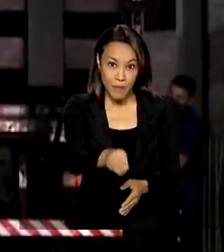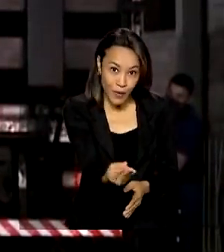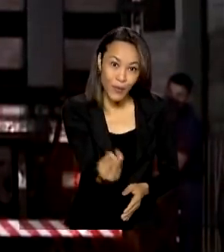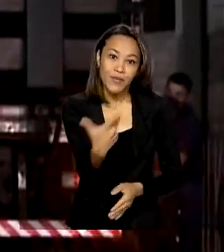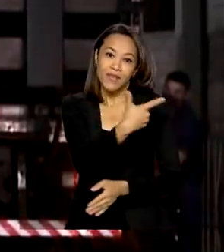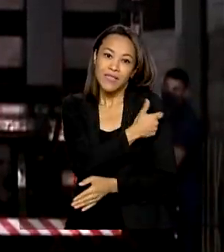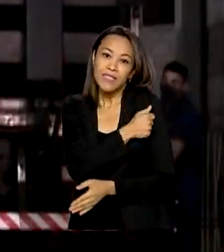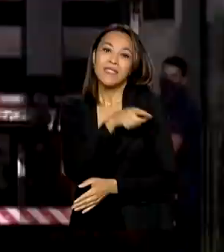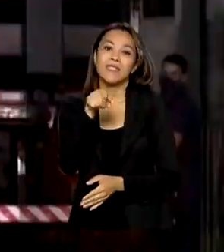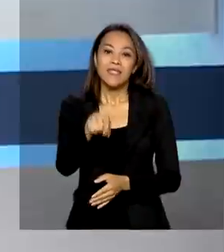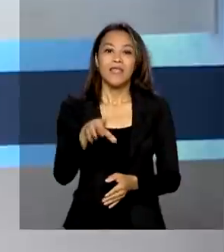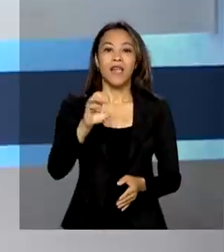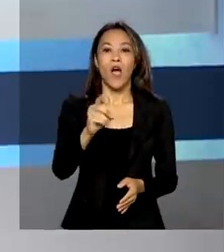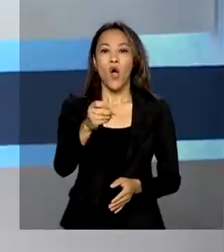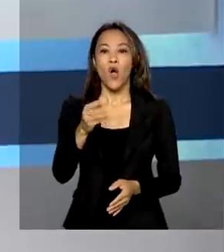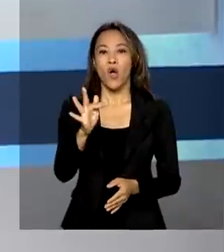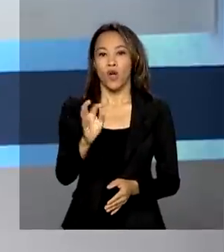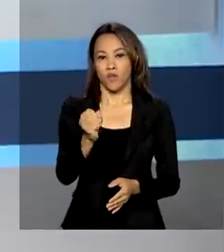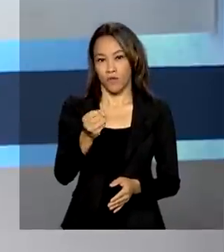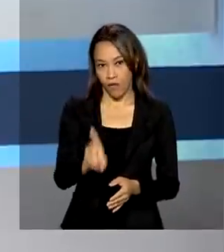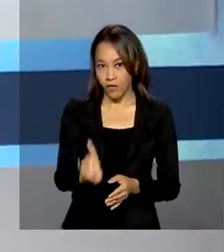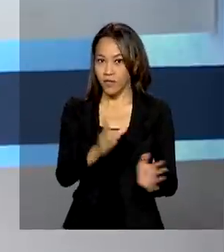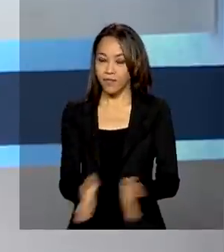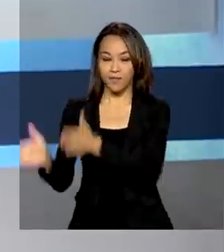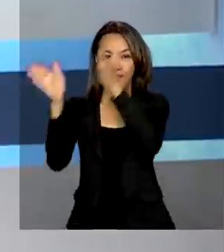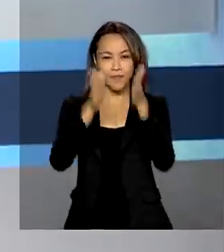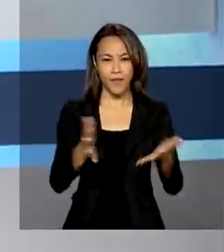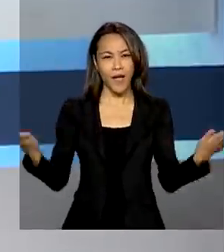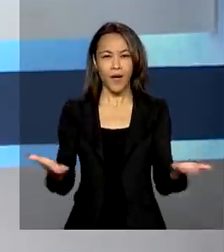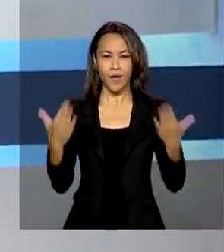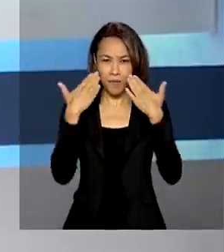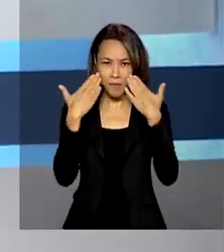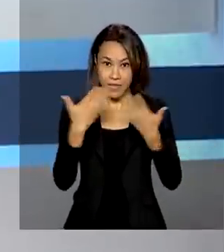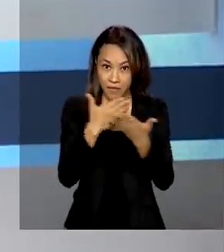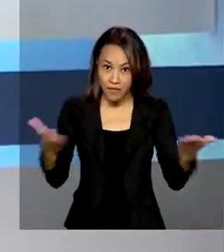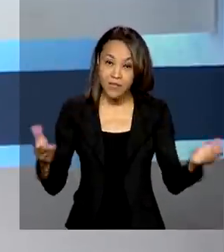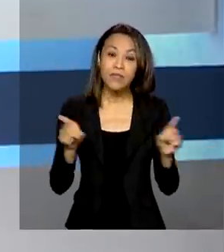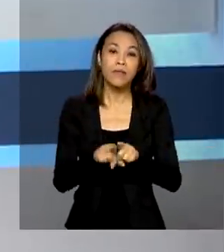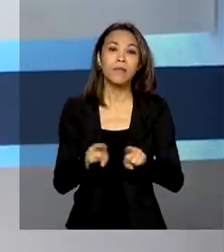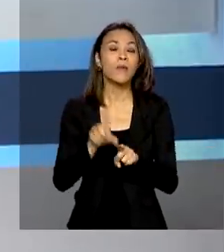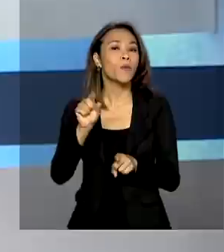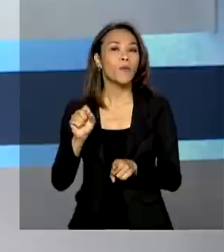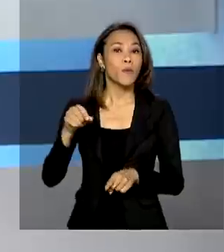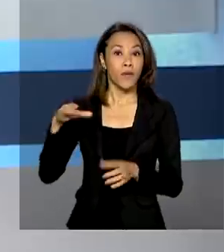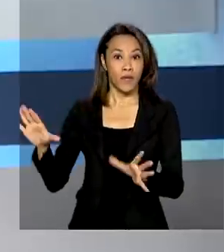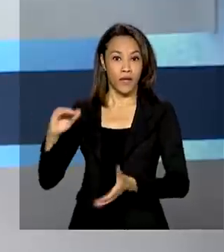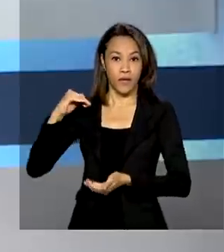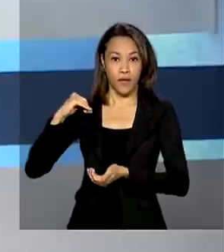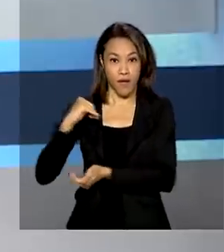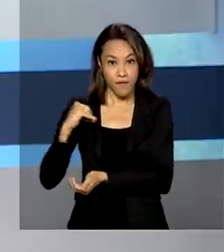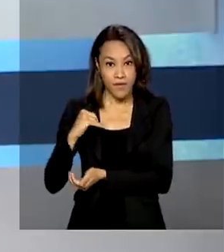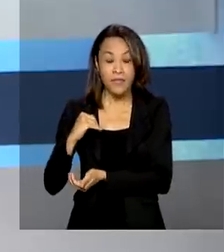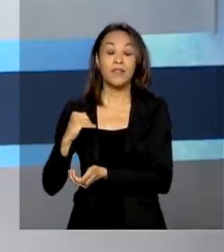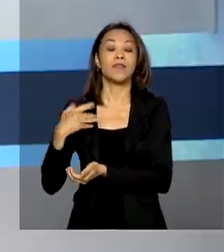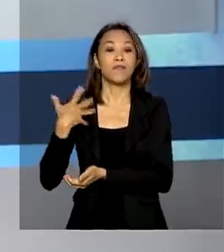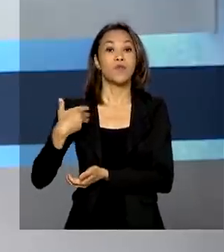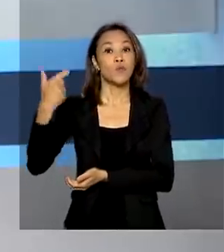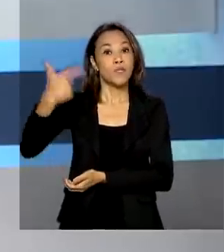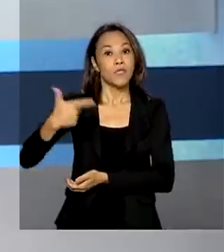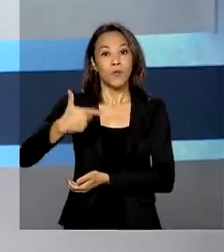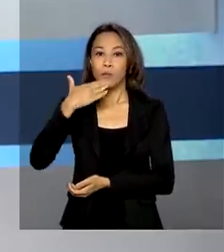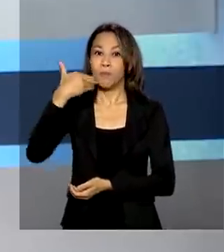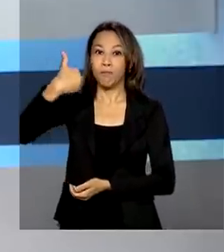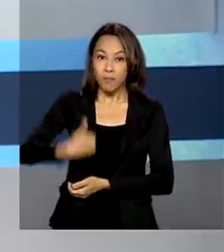AstraZeneca Oxford. Na edição de hoje vamos mostrar ainda que a Anvisa recebeu o segundo pedido de registro